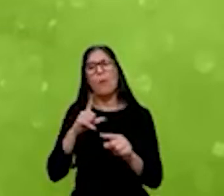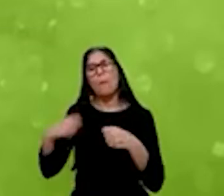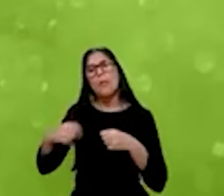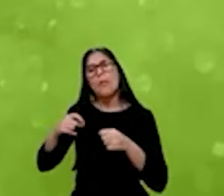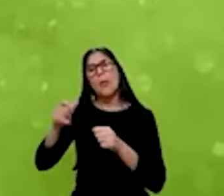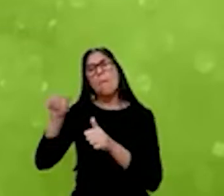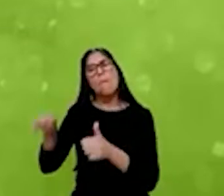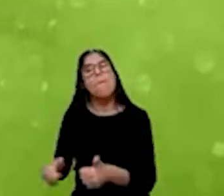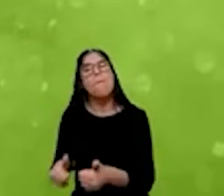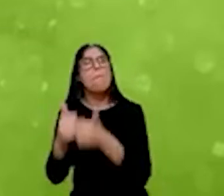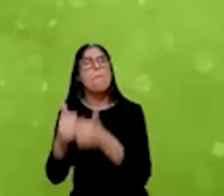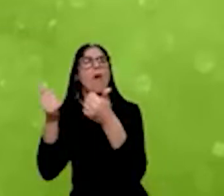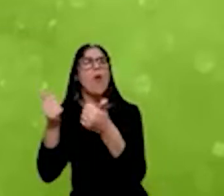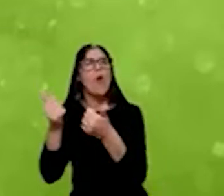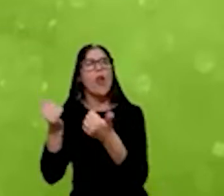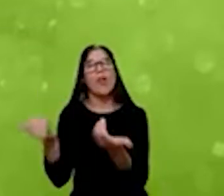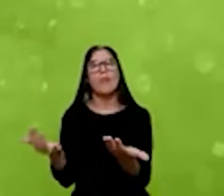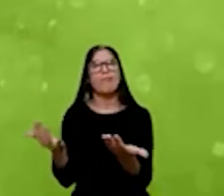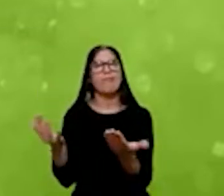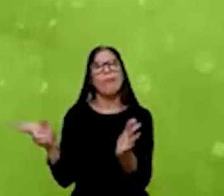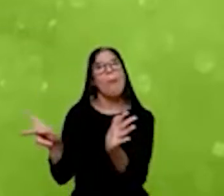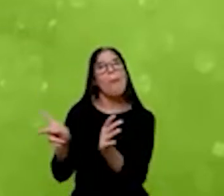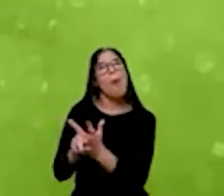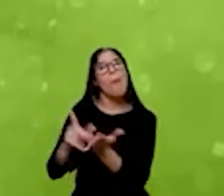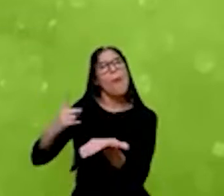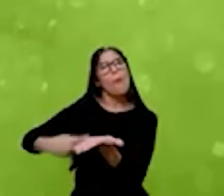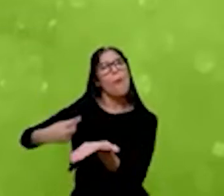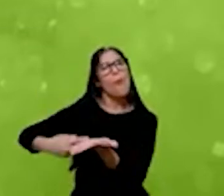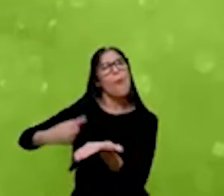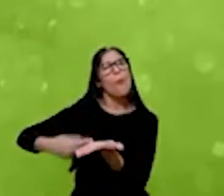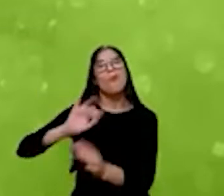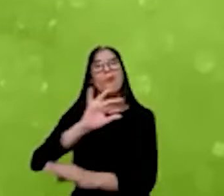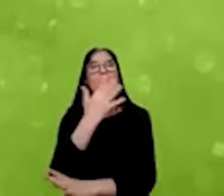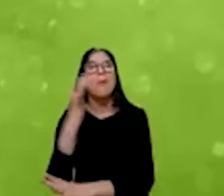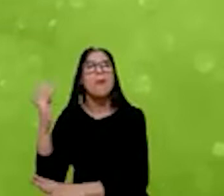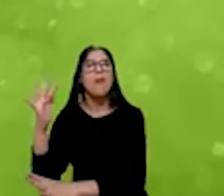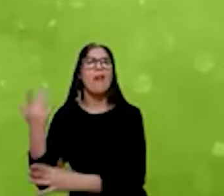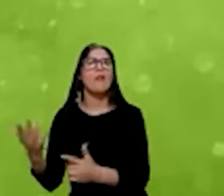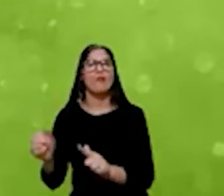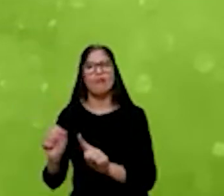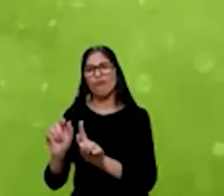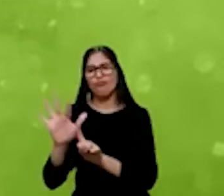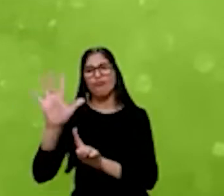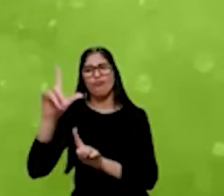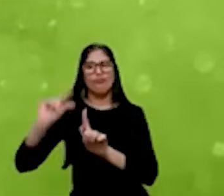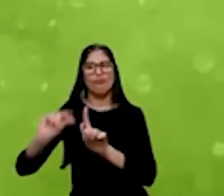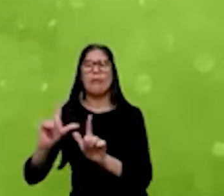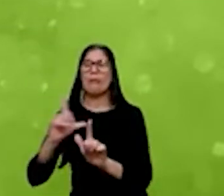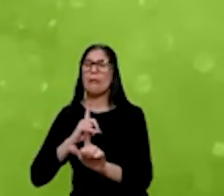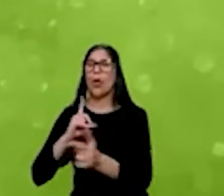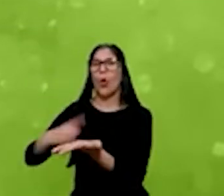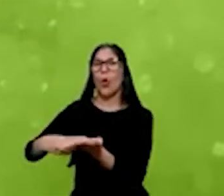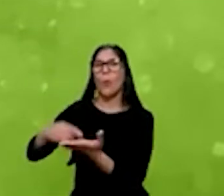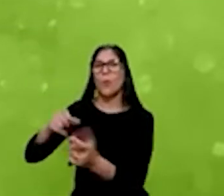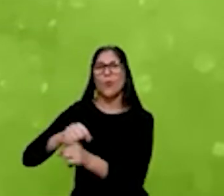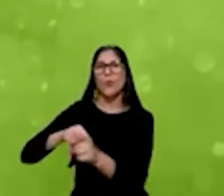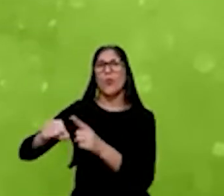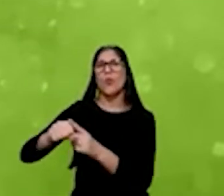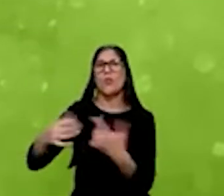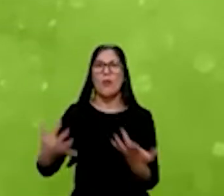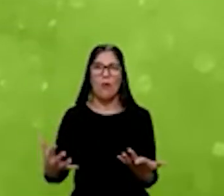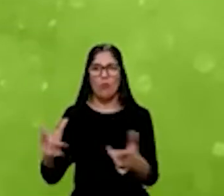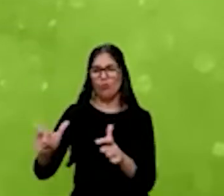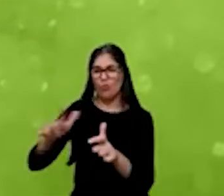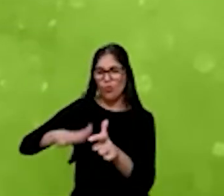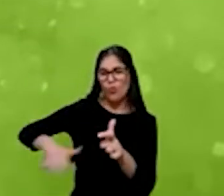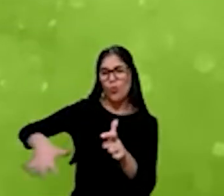algum compromisso de descarbonização, algum compromisso de impacto social naquele microcosmos ou naquele